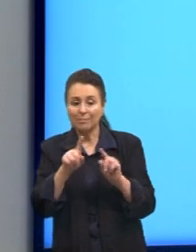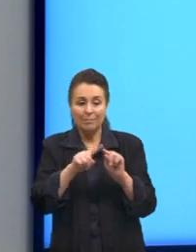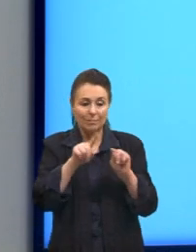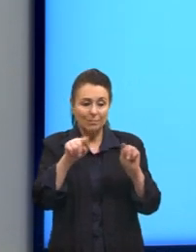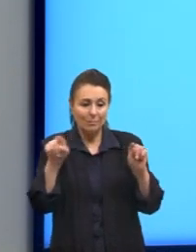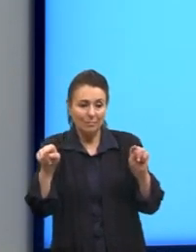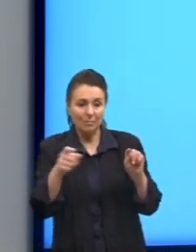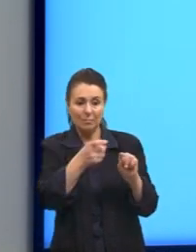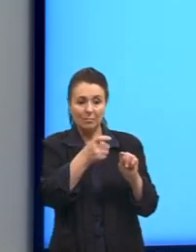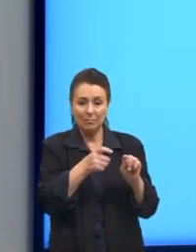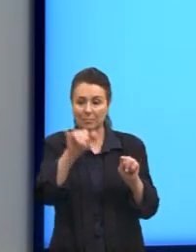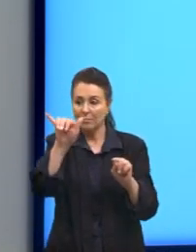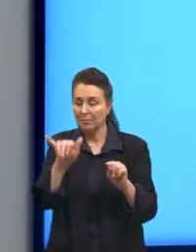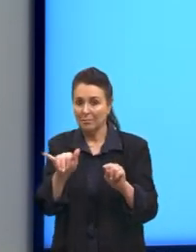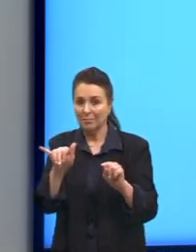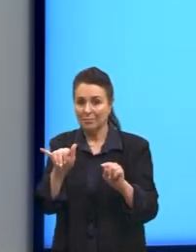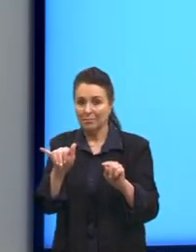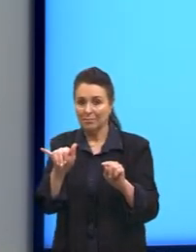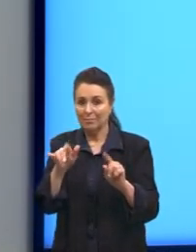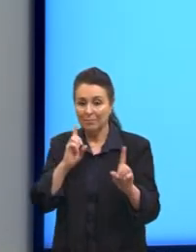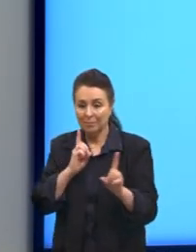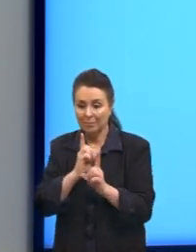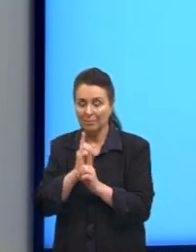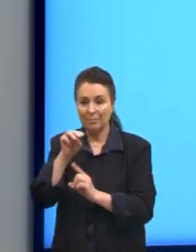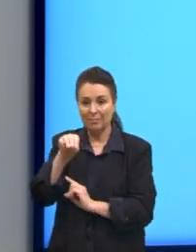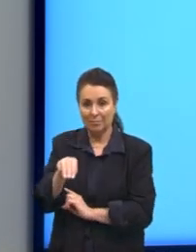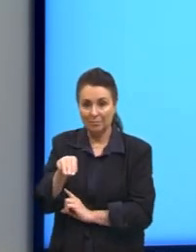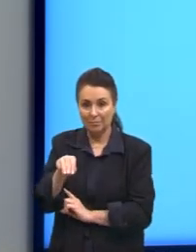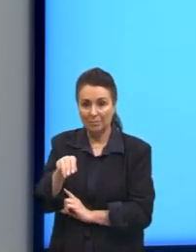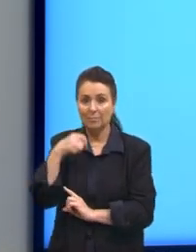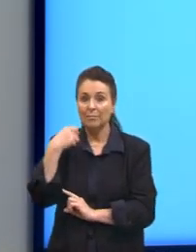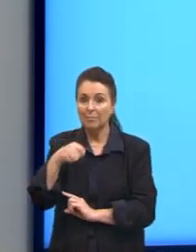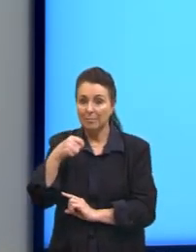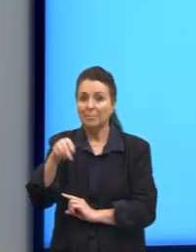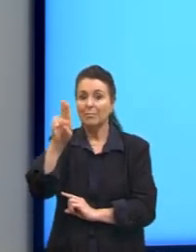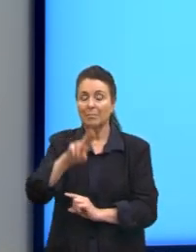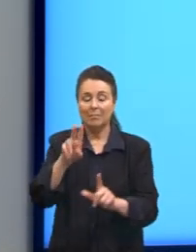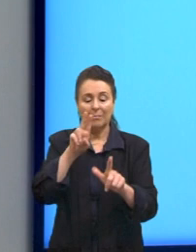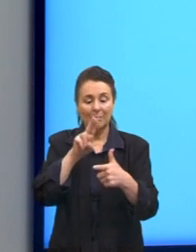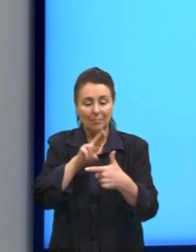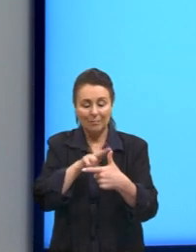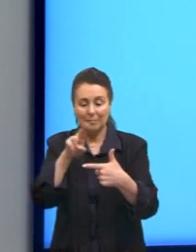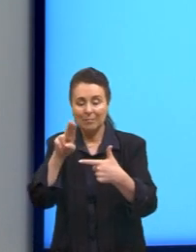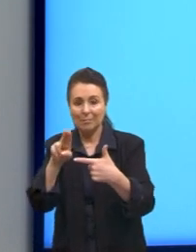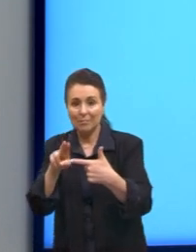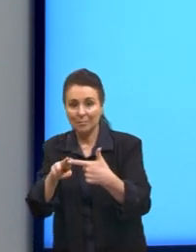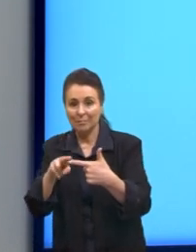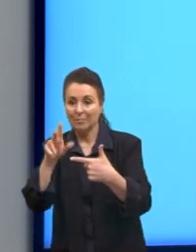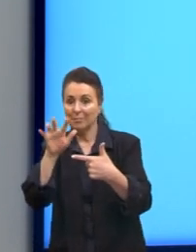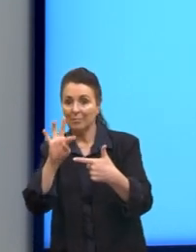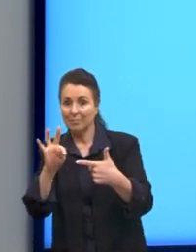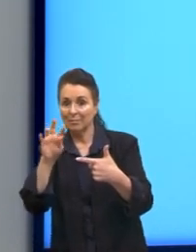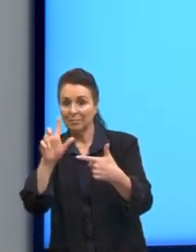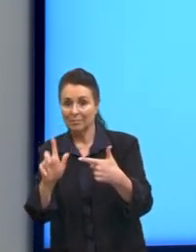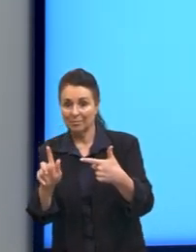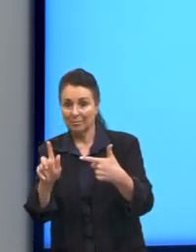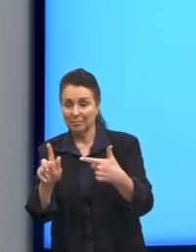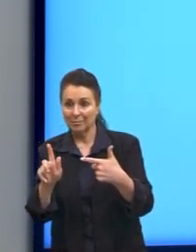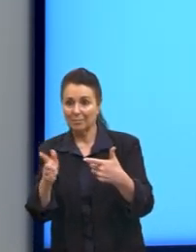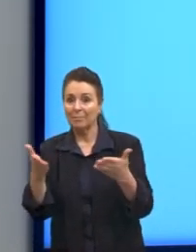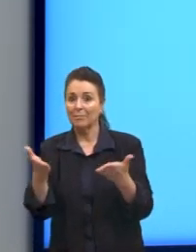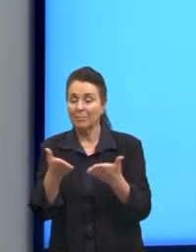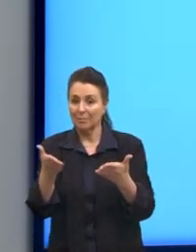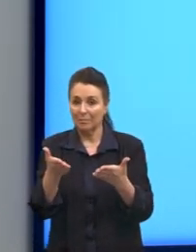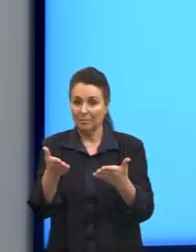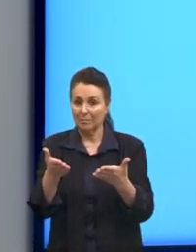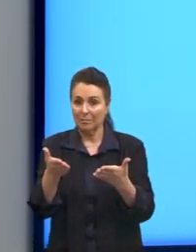e do Y, para chegar no M, então, a gente precisa usar a tangente. E aí, nós temos o seguinte. Lembra que eu falei